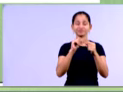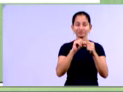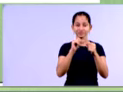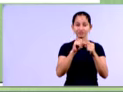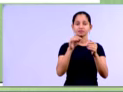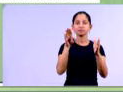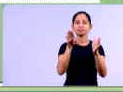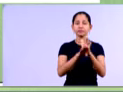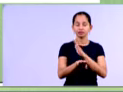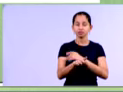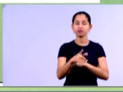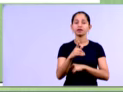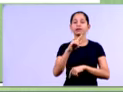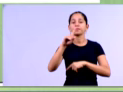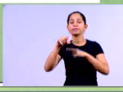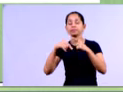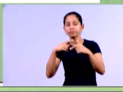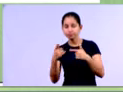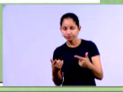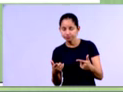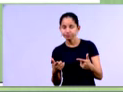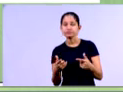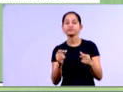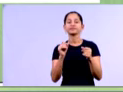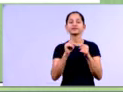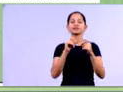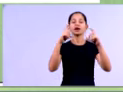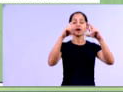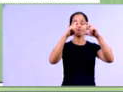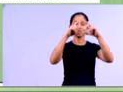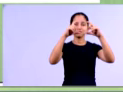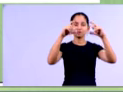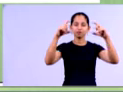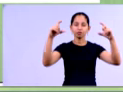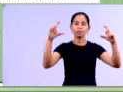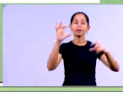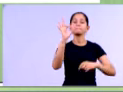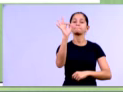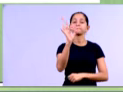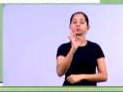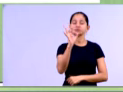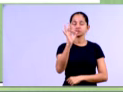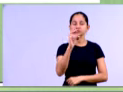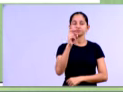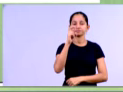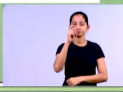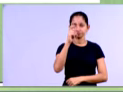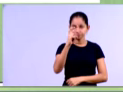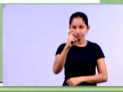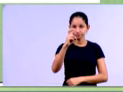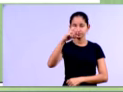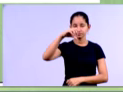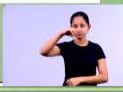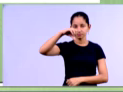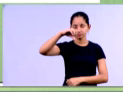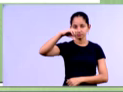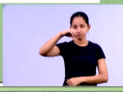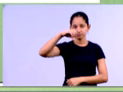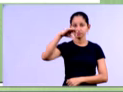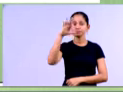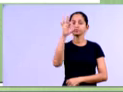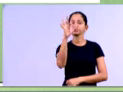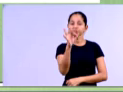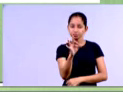diminuir de 1 e multiplicar por 100, você vai encontrar o percentual de 59,39%. Significa o quê?